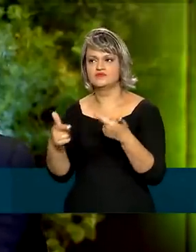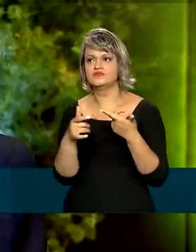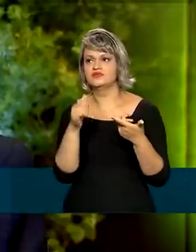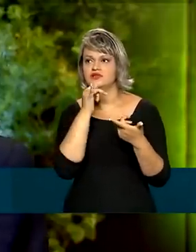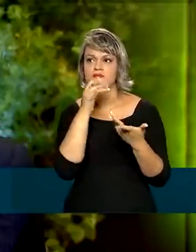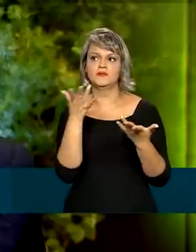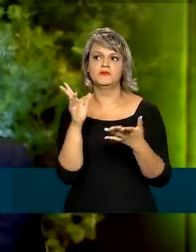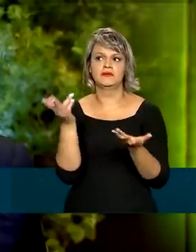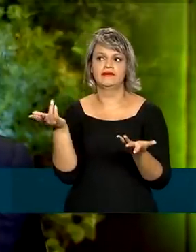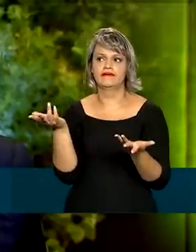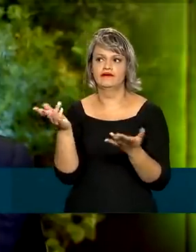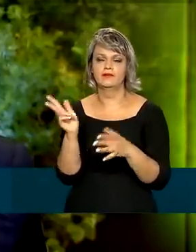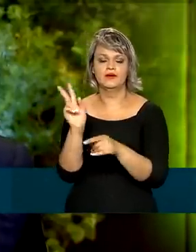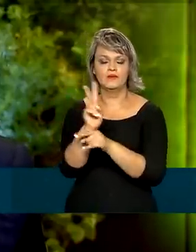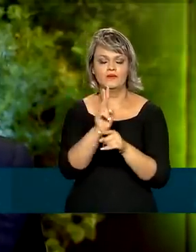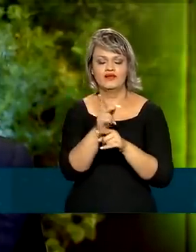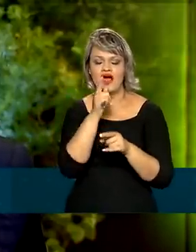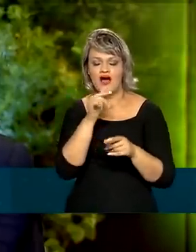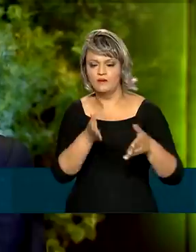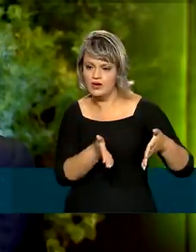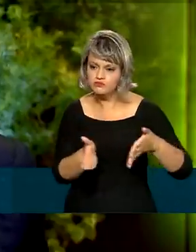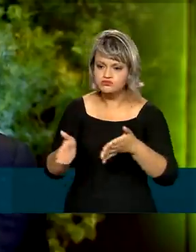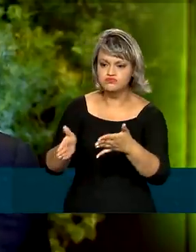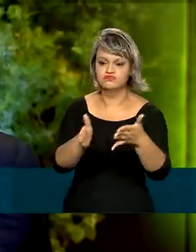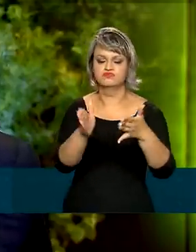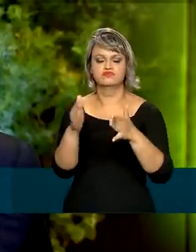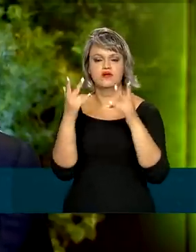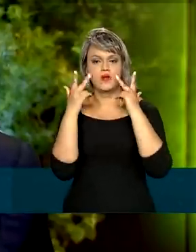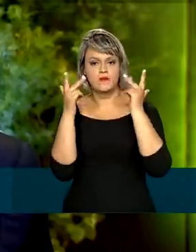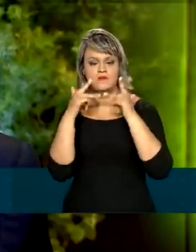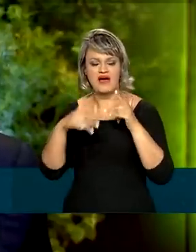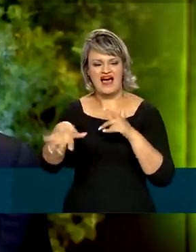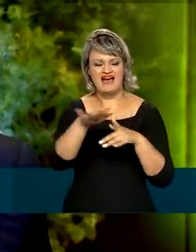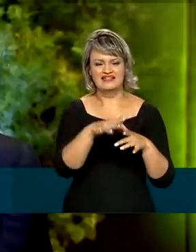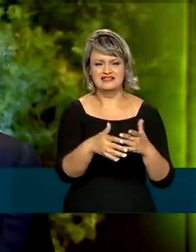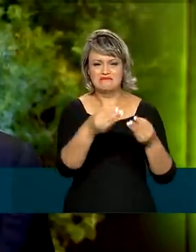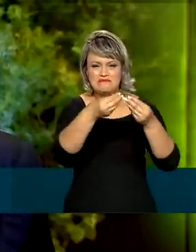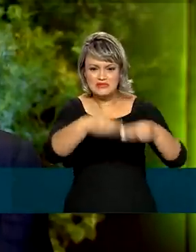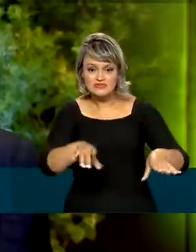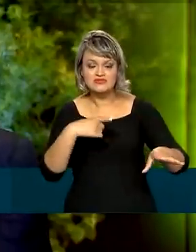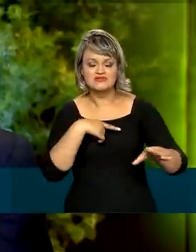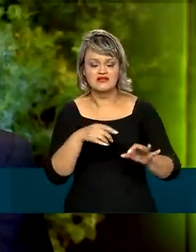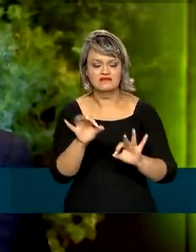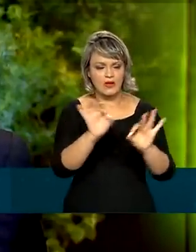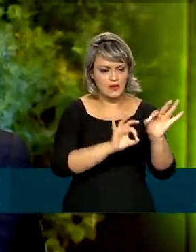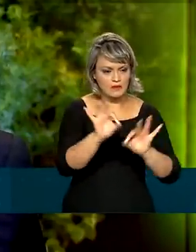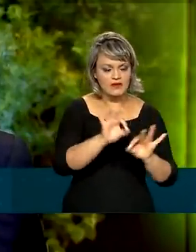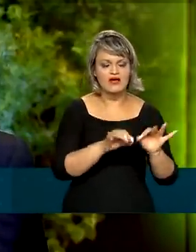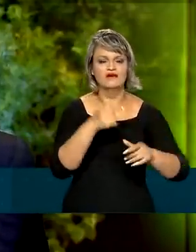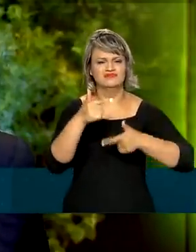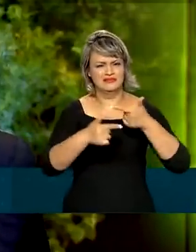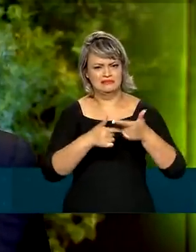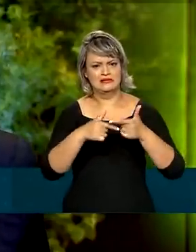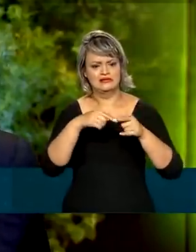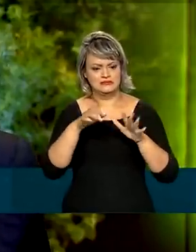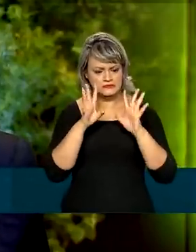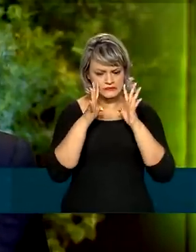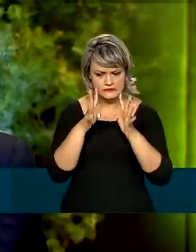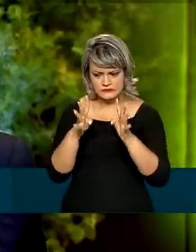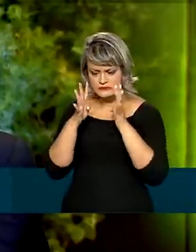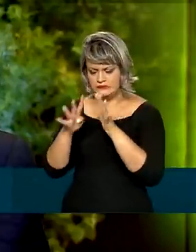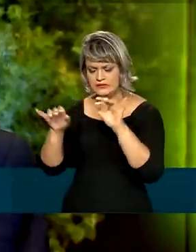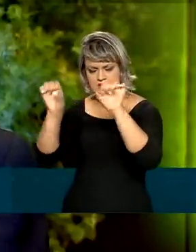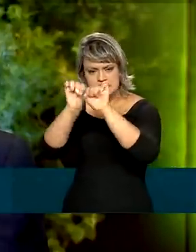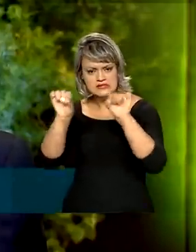preservarmos os custos de água, de recuperarmos áreas degradadas, enfim, um trabalho sistêmico, levando em